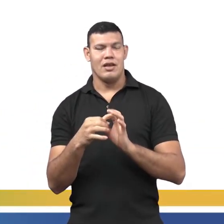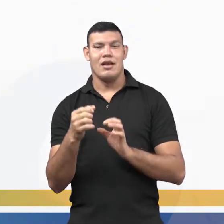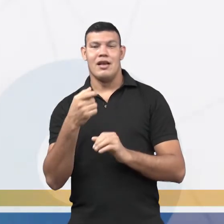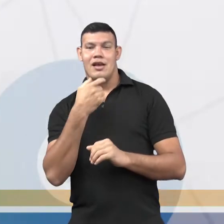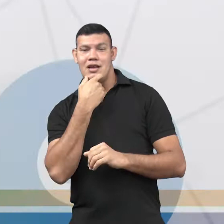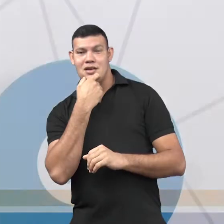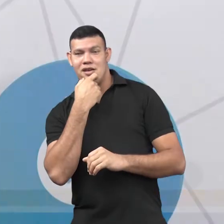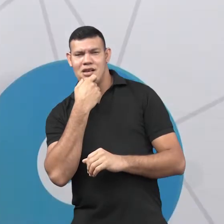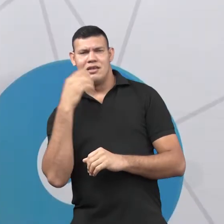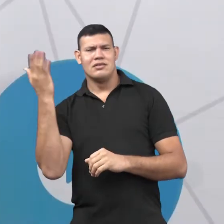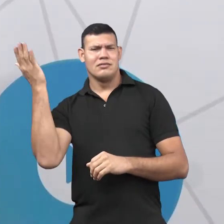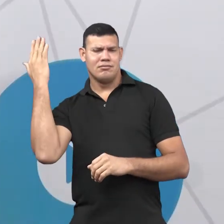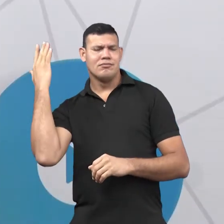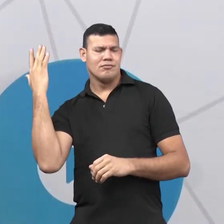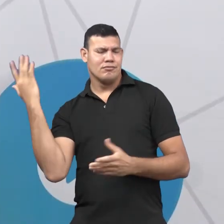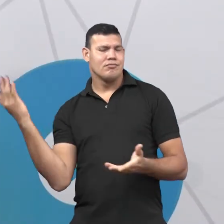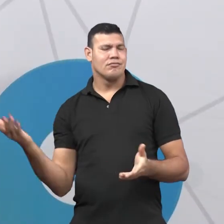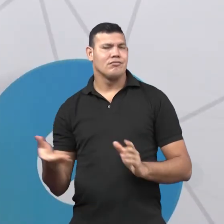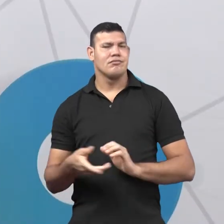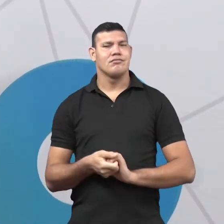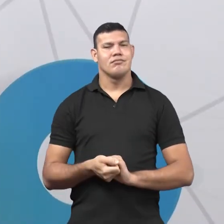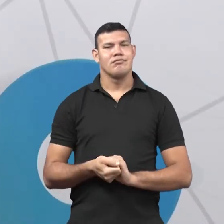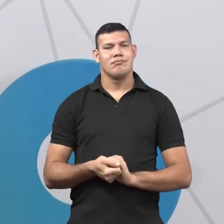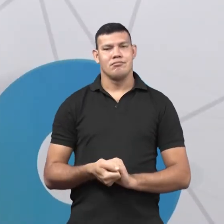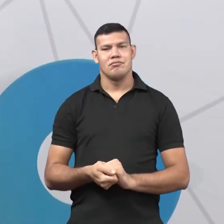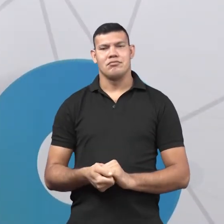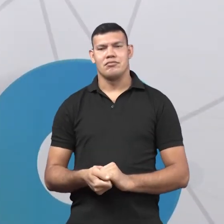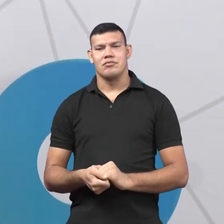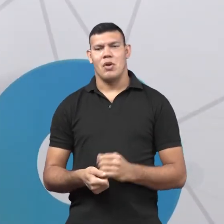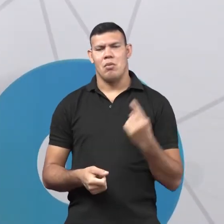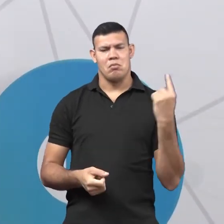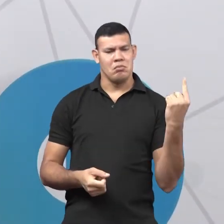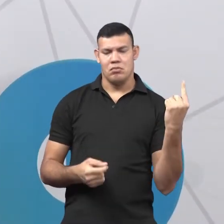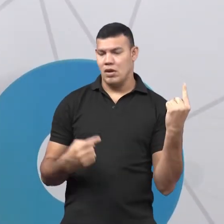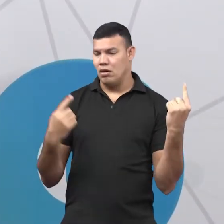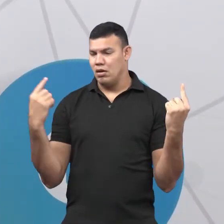antigo nada mais é do que a junção desses dois idiomas, certo?